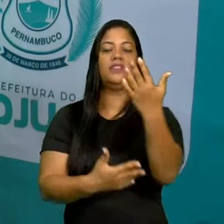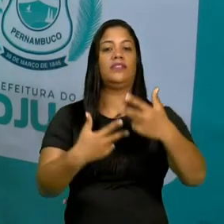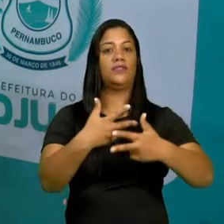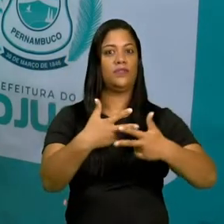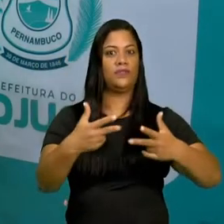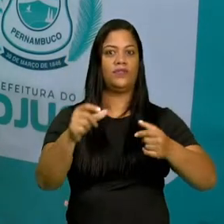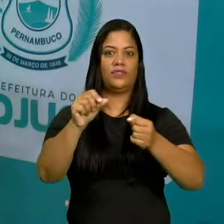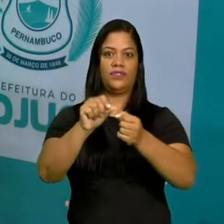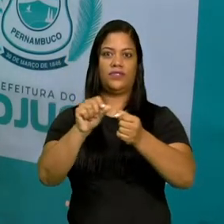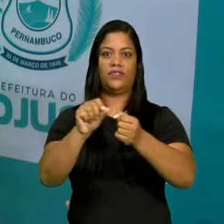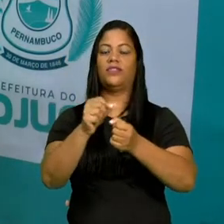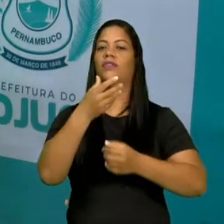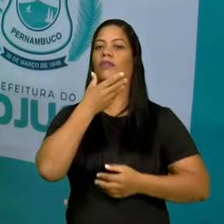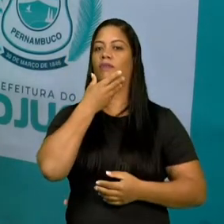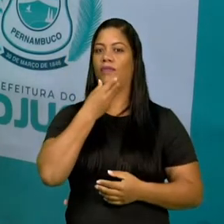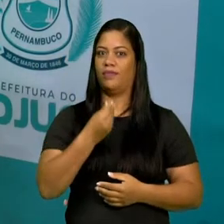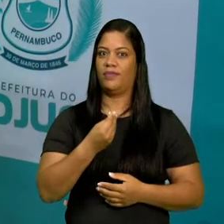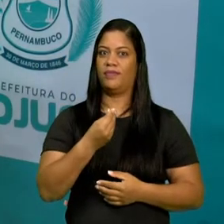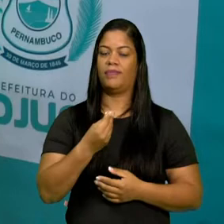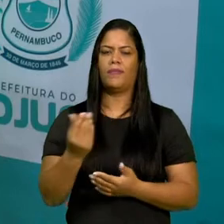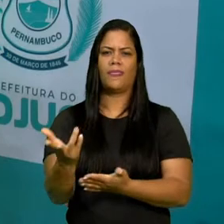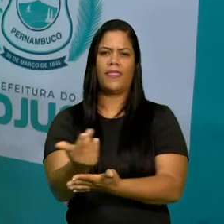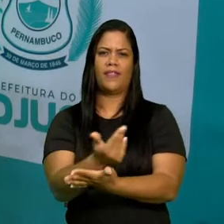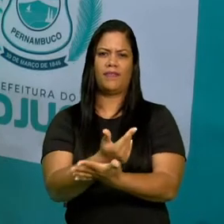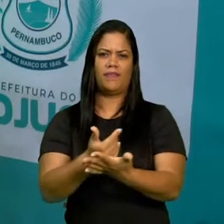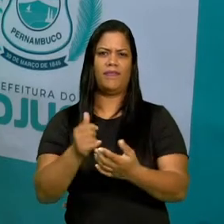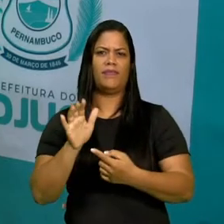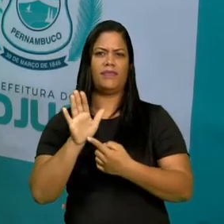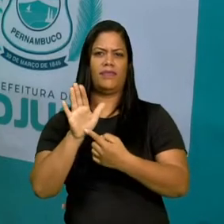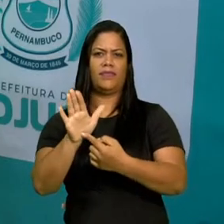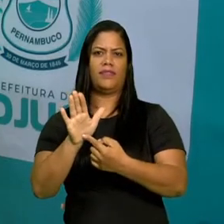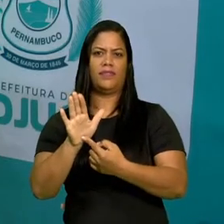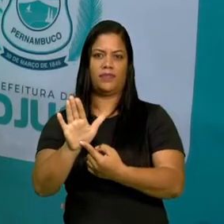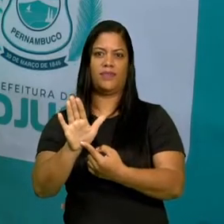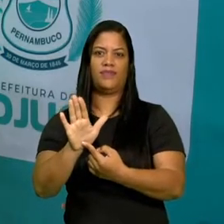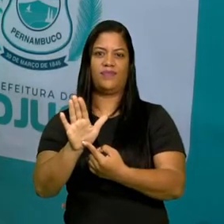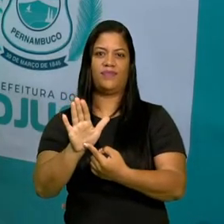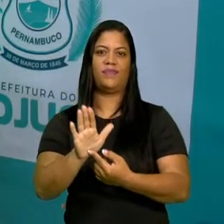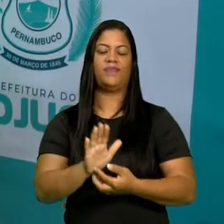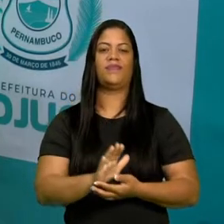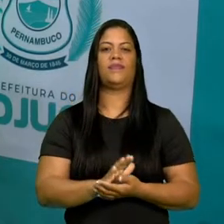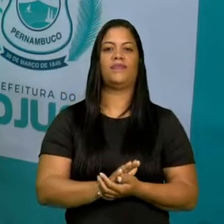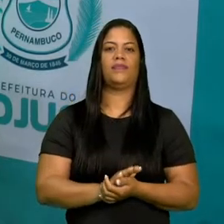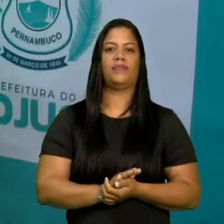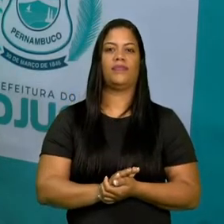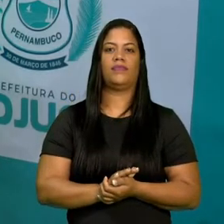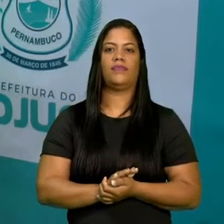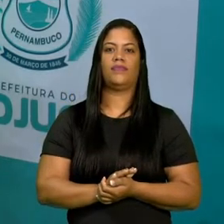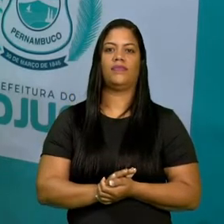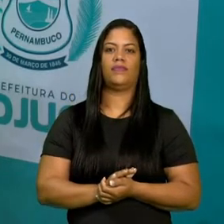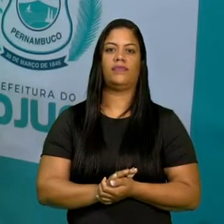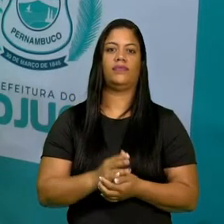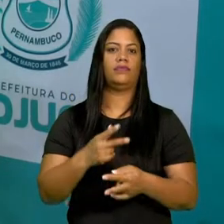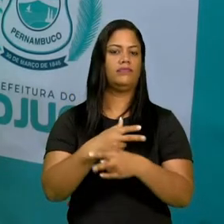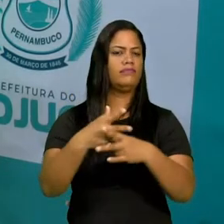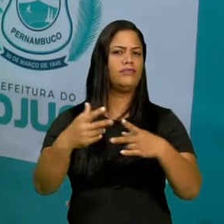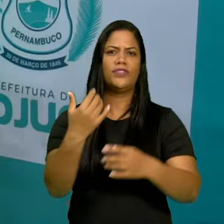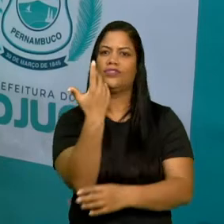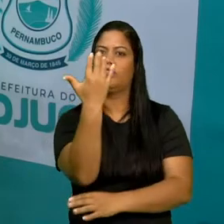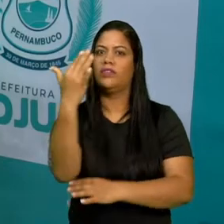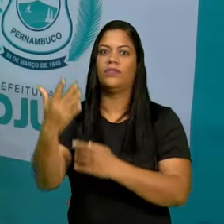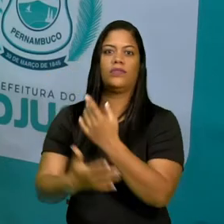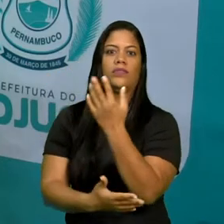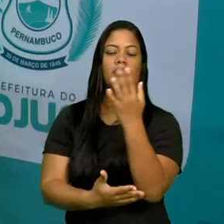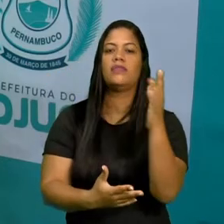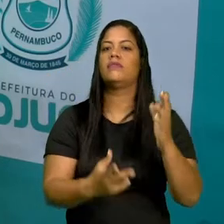que foram criados pelos homens. Nessa figurativa aqui, eles tentam representar algo da natureza, por